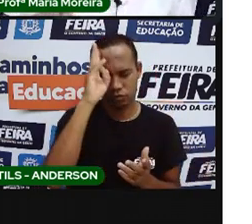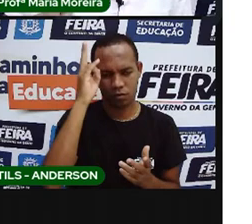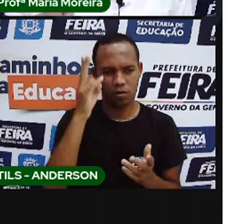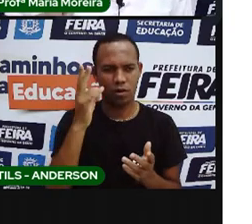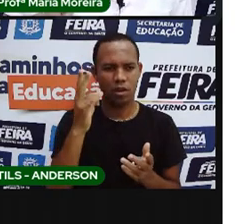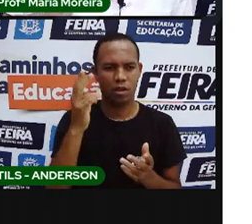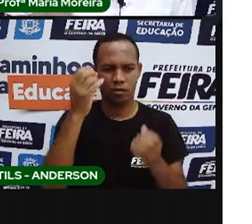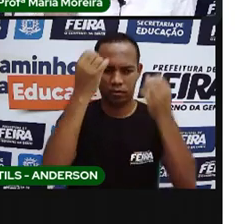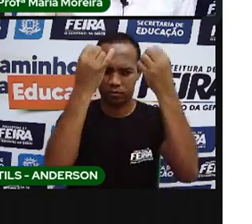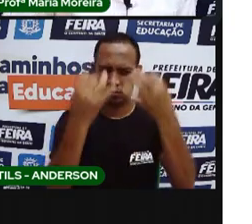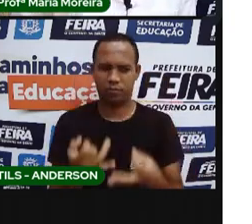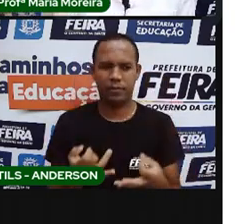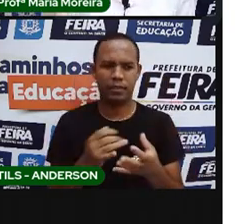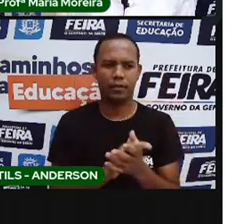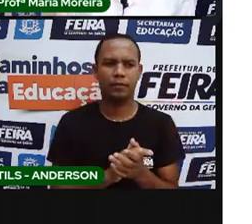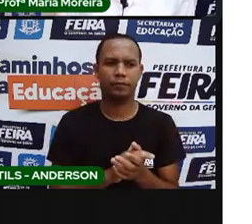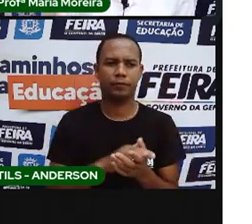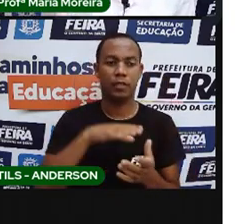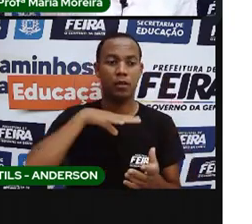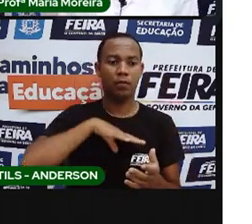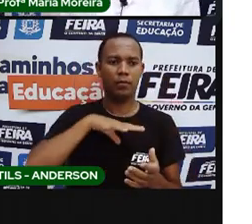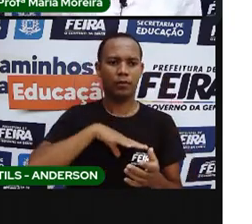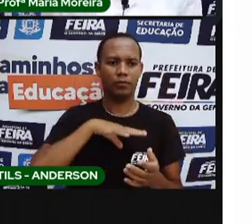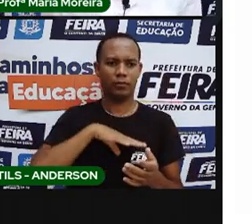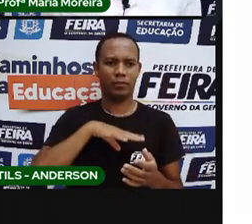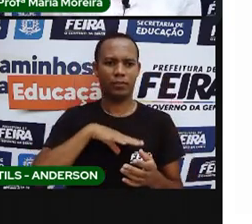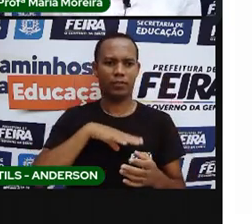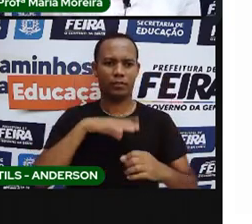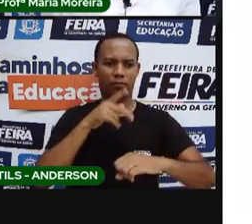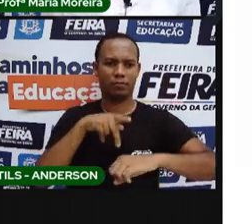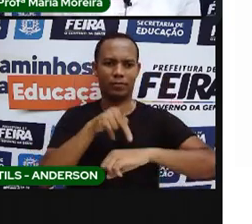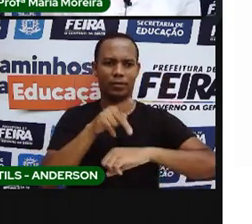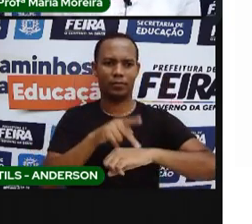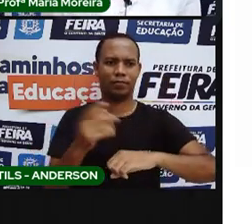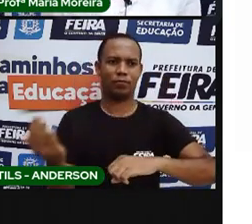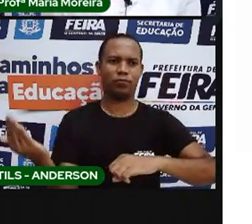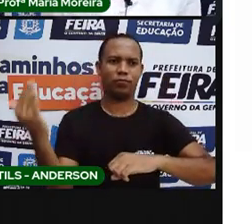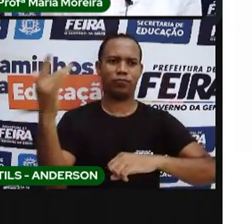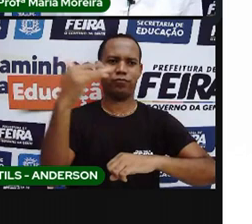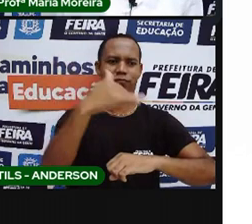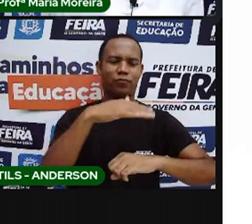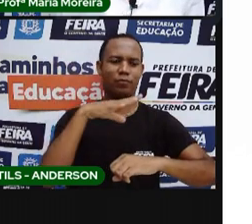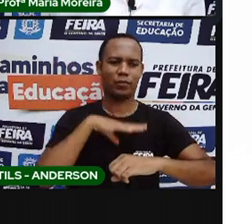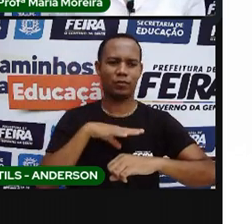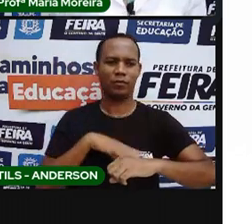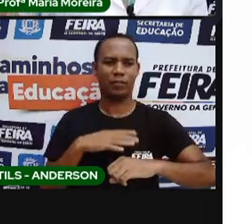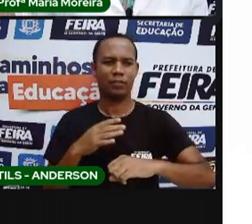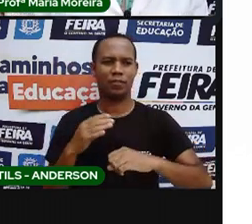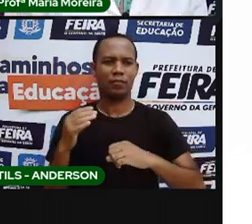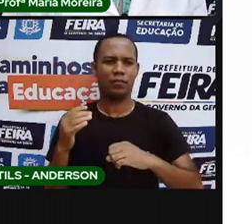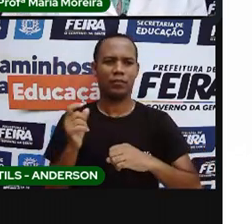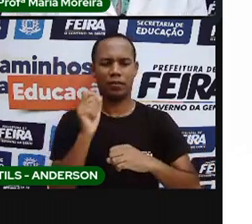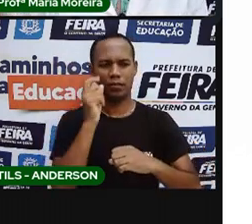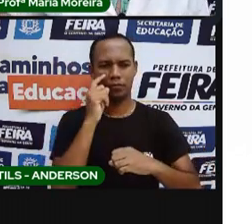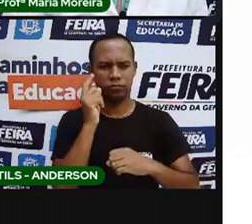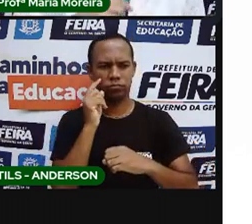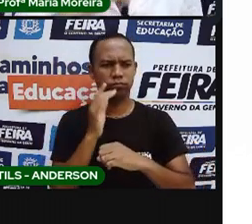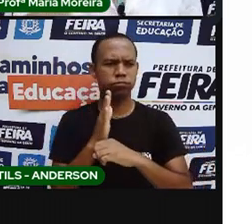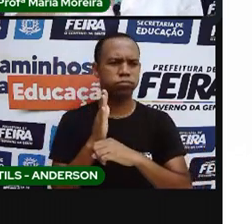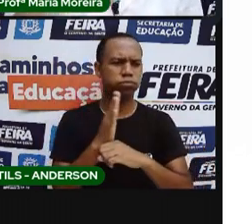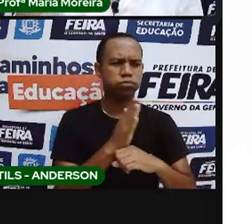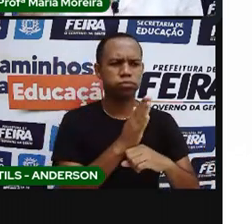simples aqui pra vocês. Os portugueses que moravam lá do outro lado do mundo, né? Resolveram sair pra ir às índias.